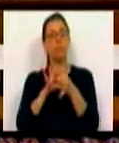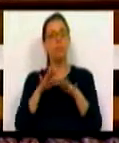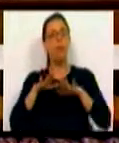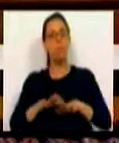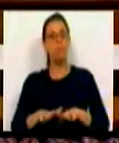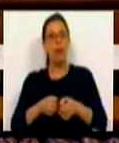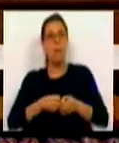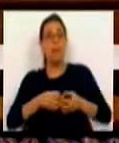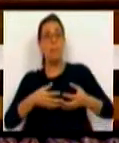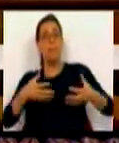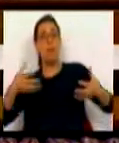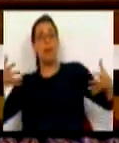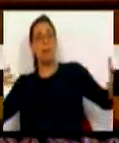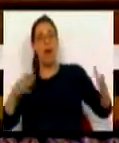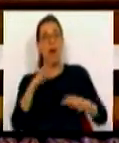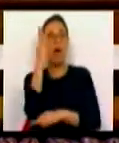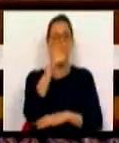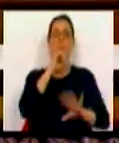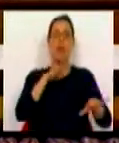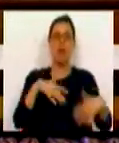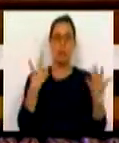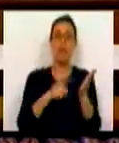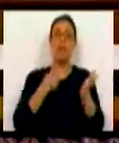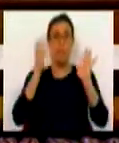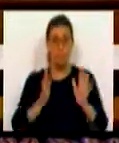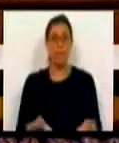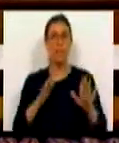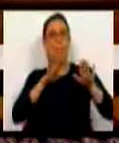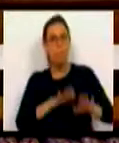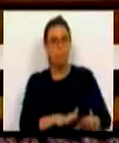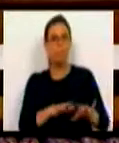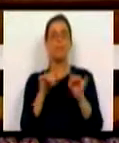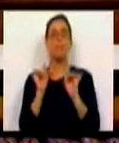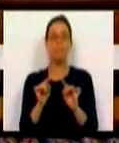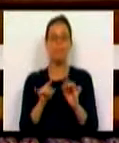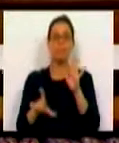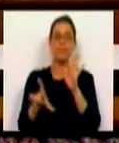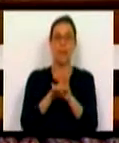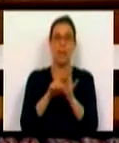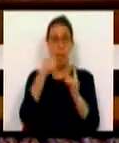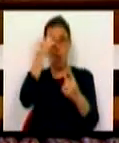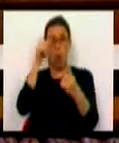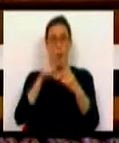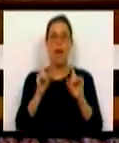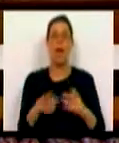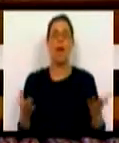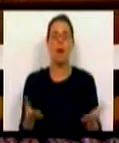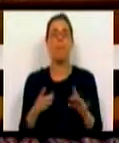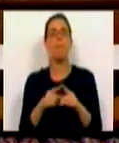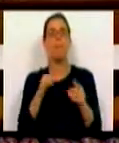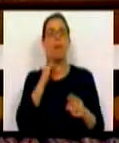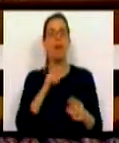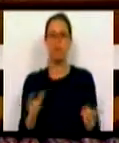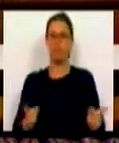travar a expansão do eucalipto, é possível e necessário, e nesse sentido, a legislação vai nesse sentido, não se